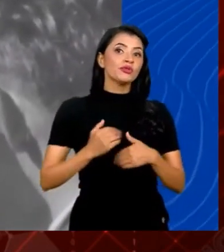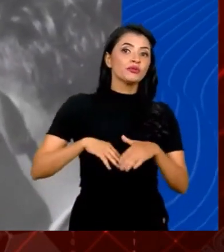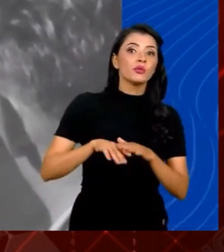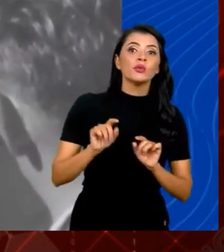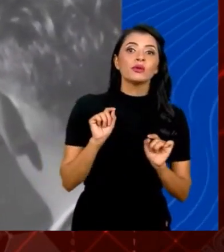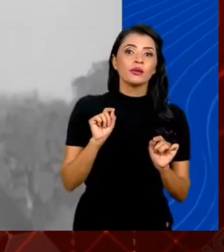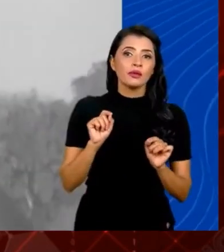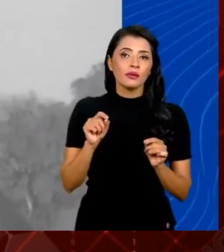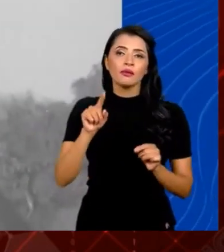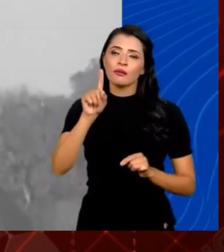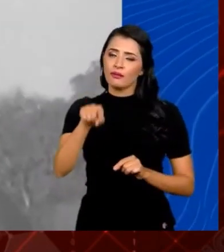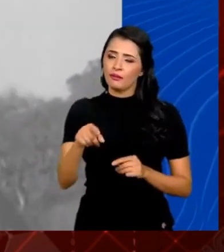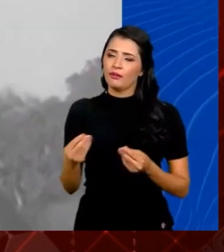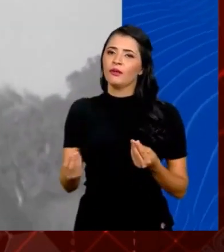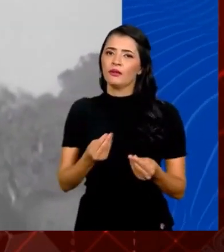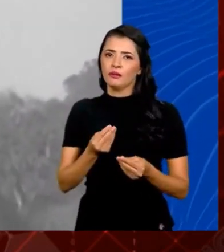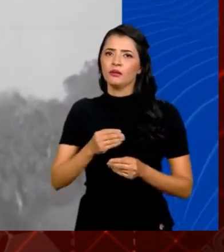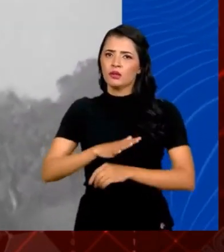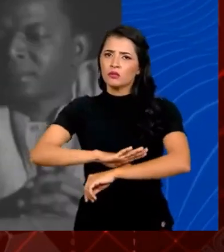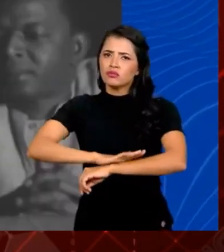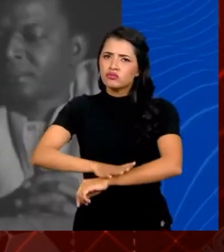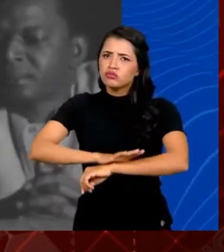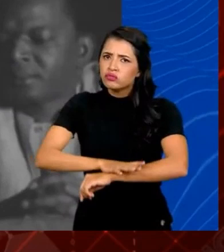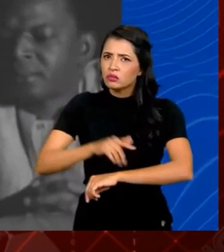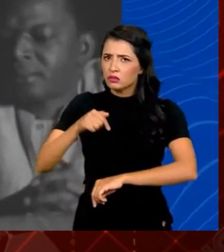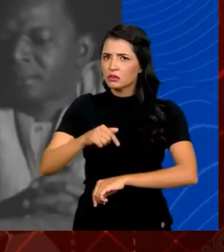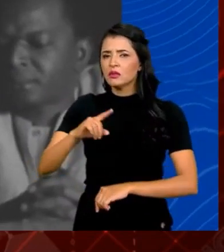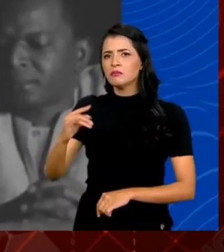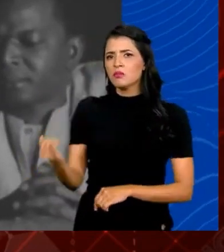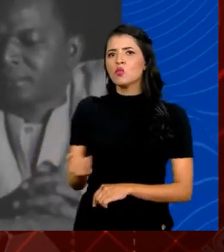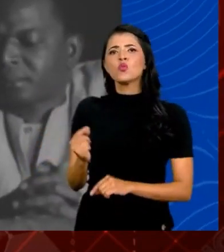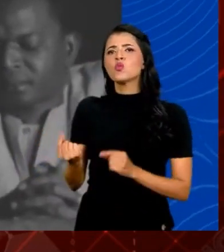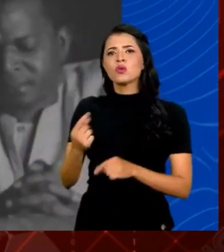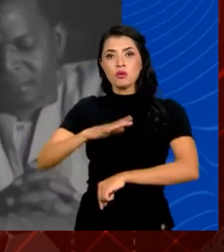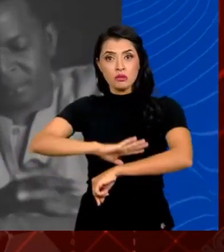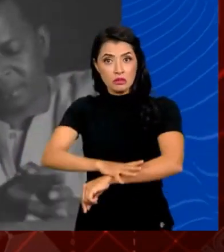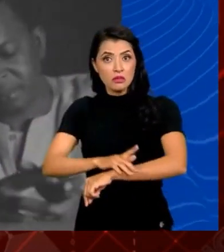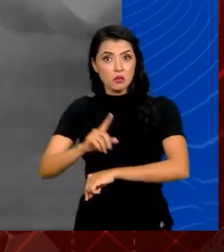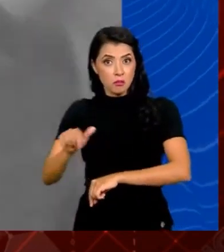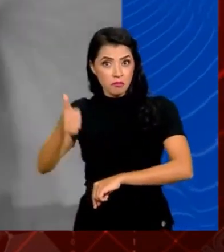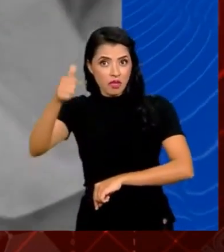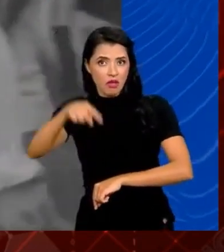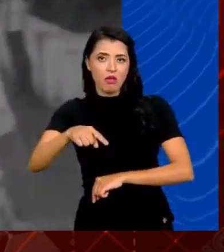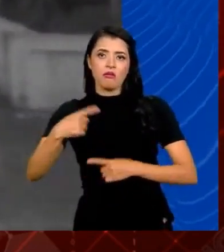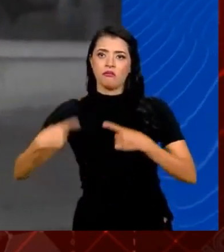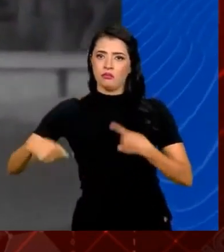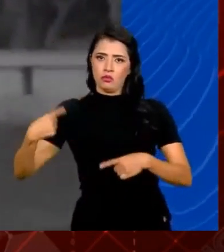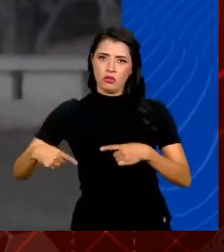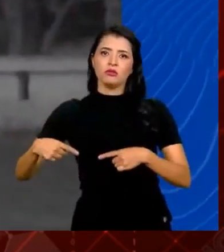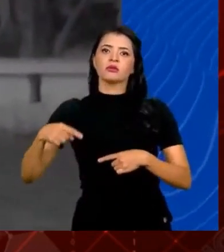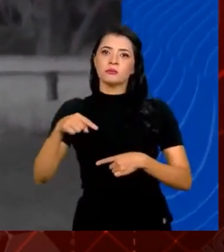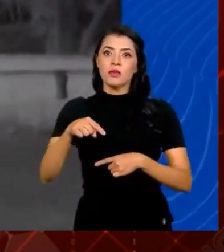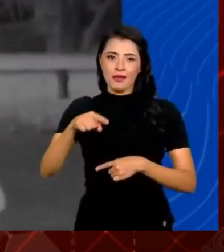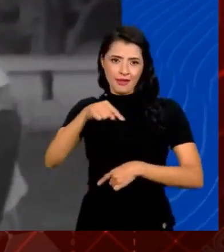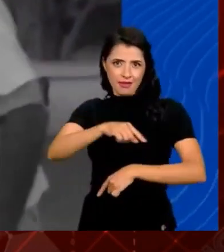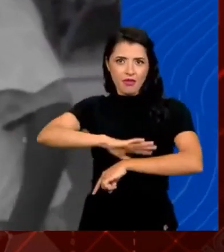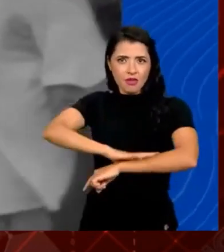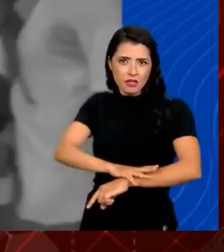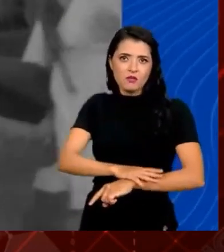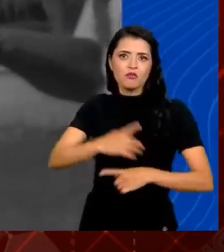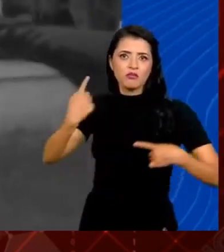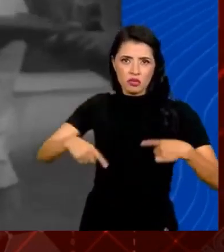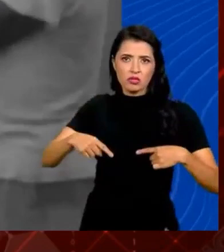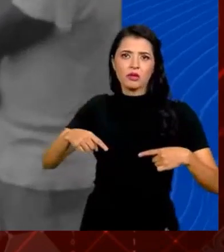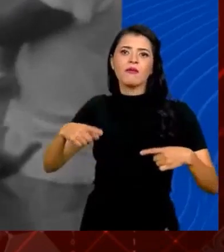tapete é que o racismo, primeiro, o racismo é política e por ser político, o racismo é